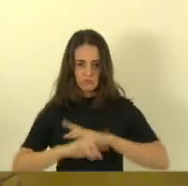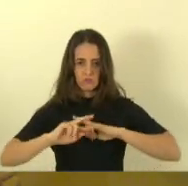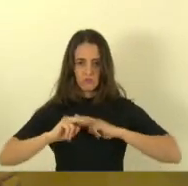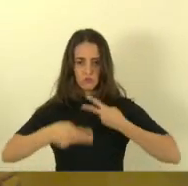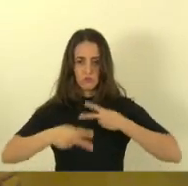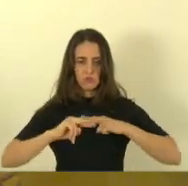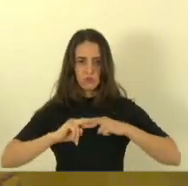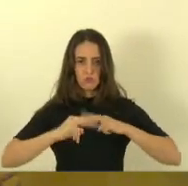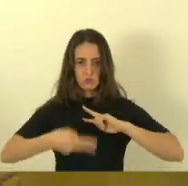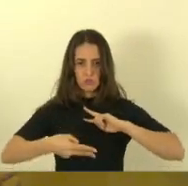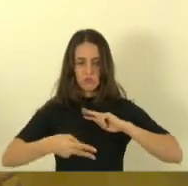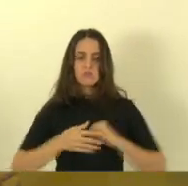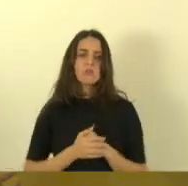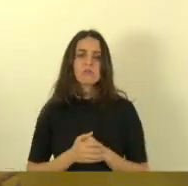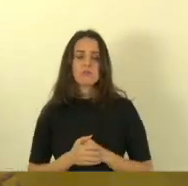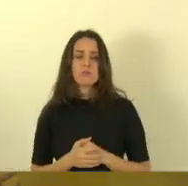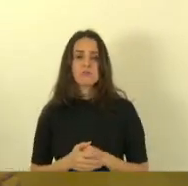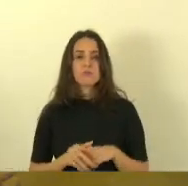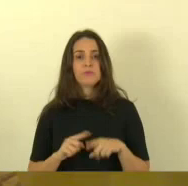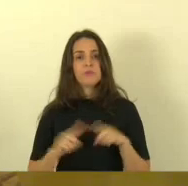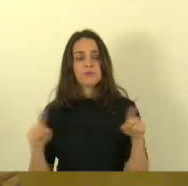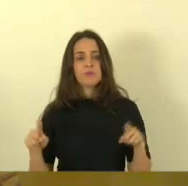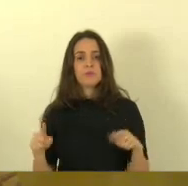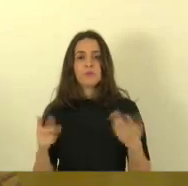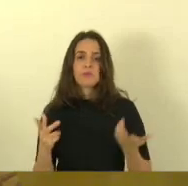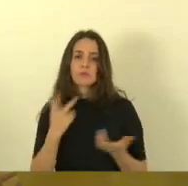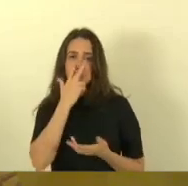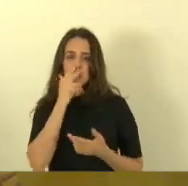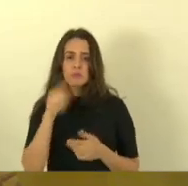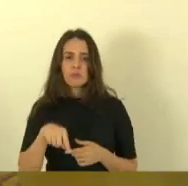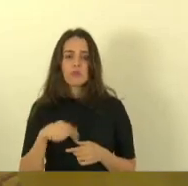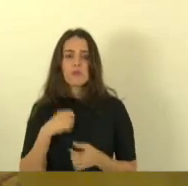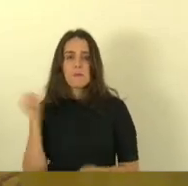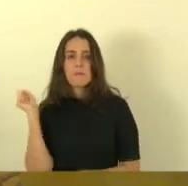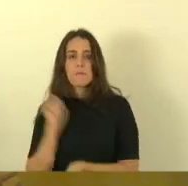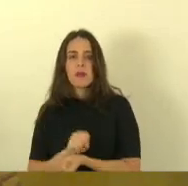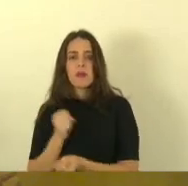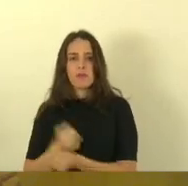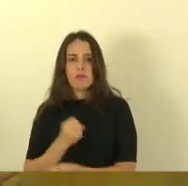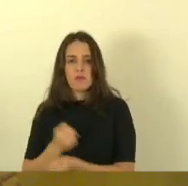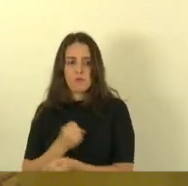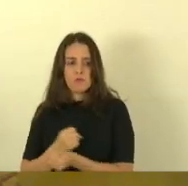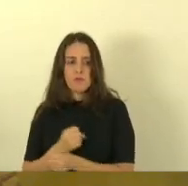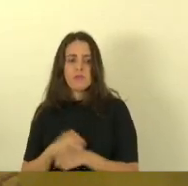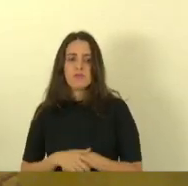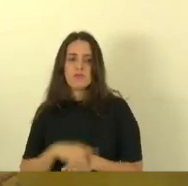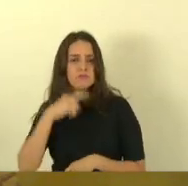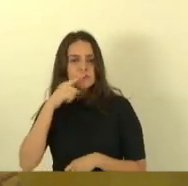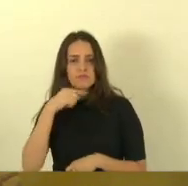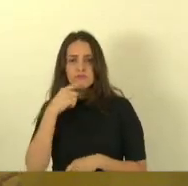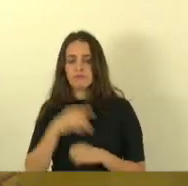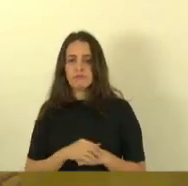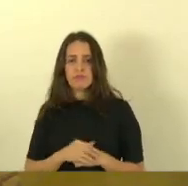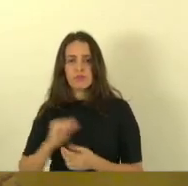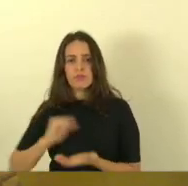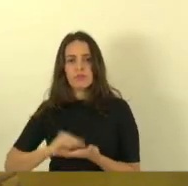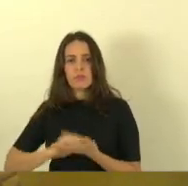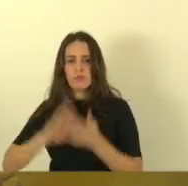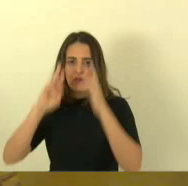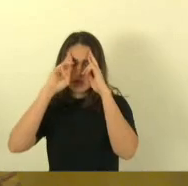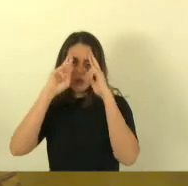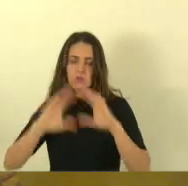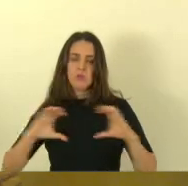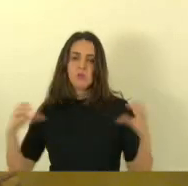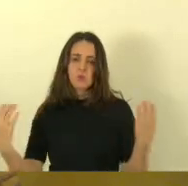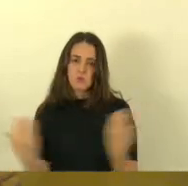era o antigo ponto de ônibus no entanto eles deixaram parada a obra ali é inconcebível é uma falta de respeito com a